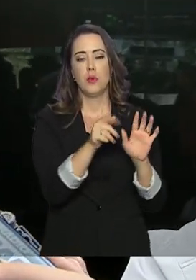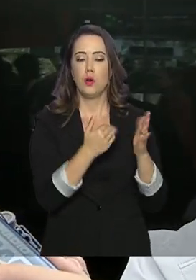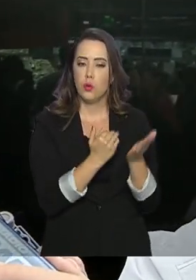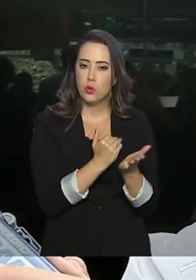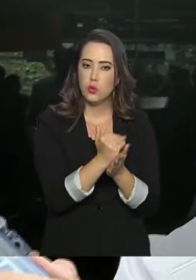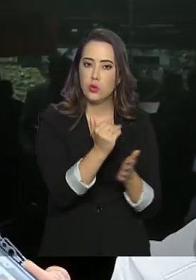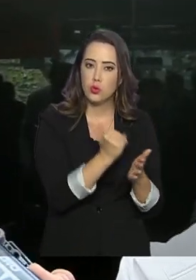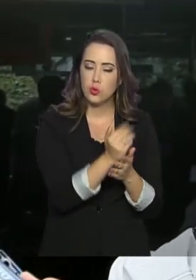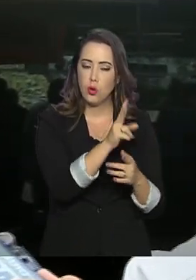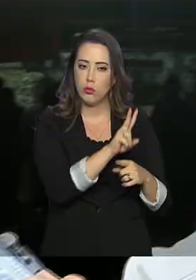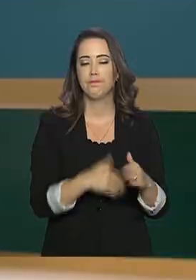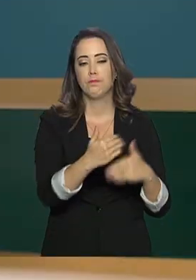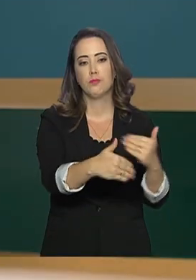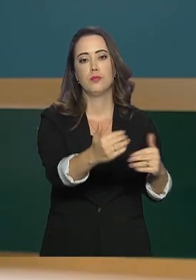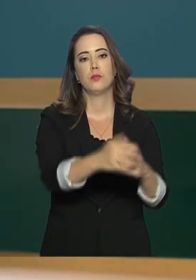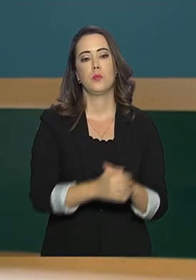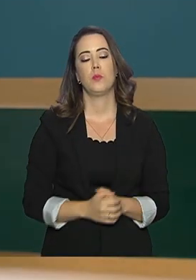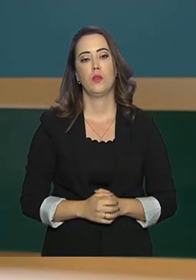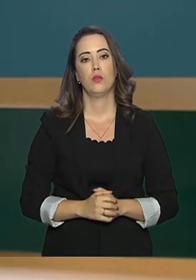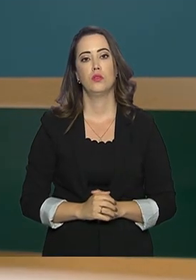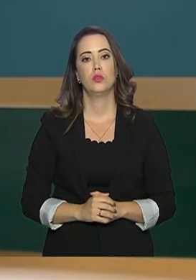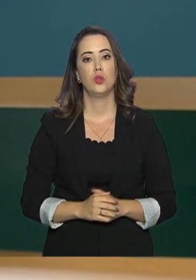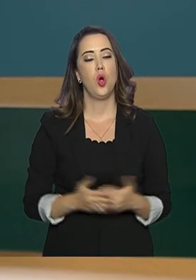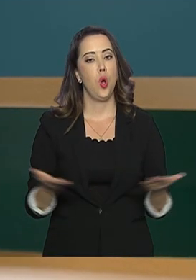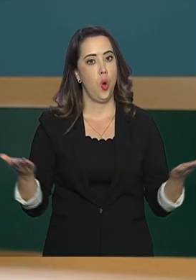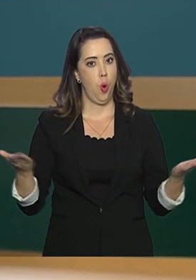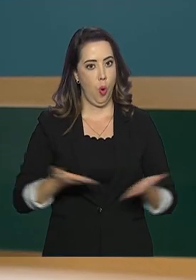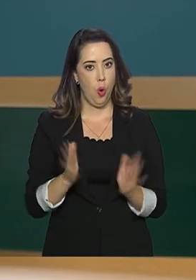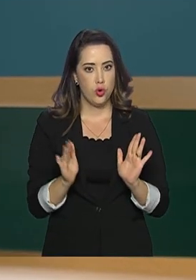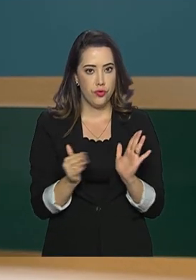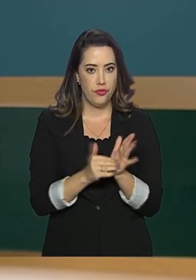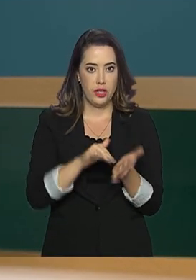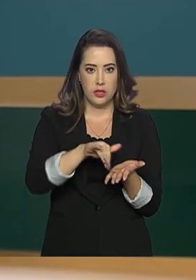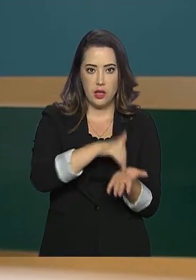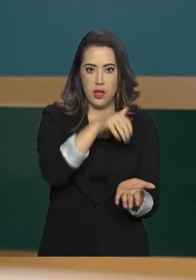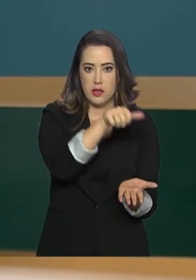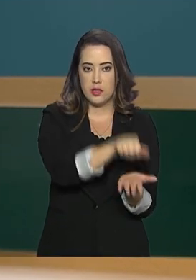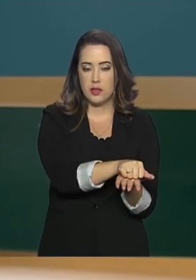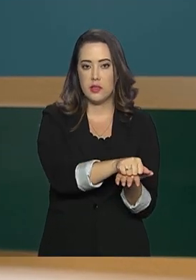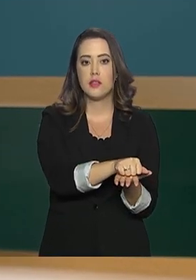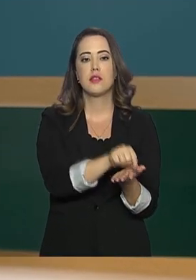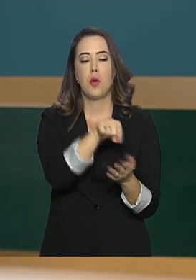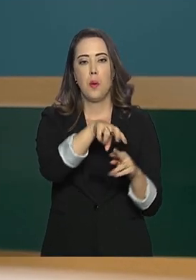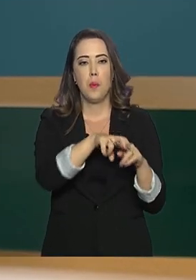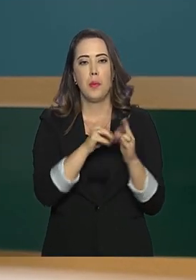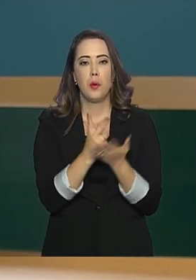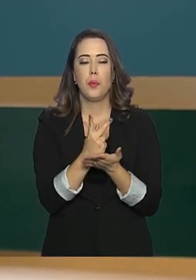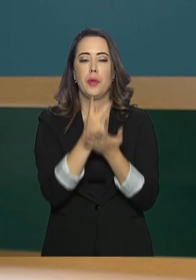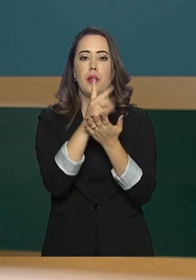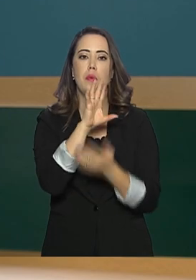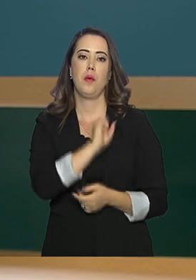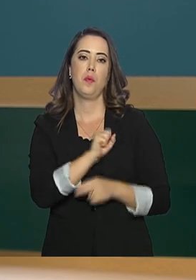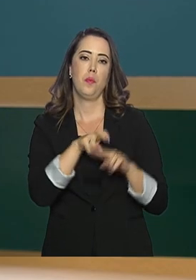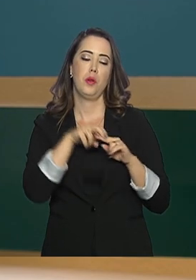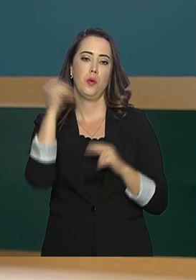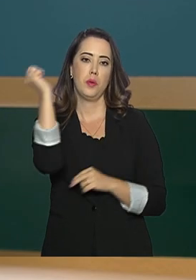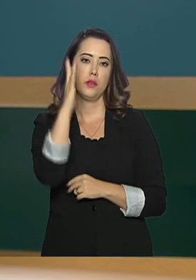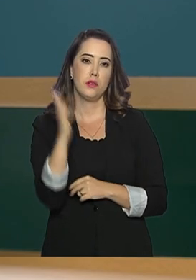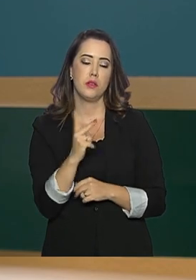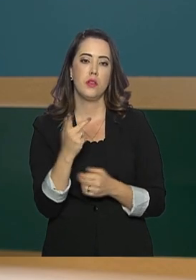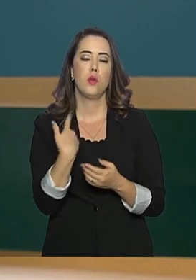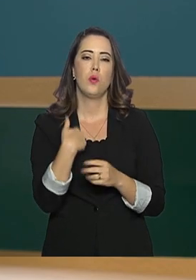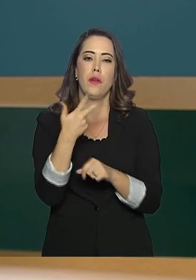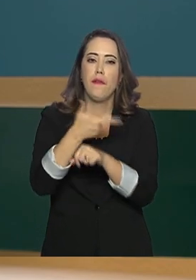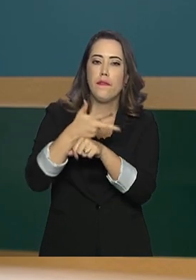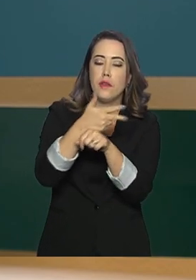de fundo incentivado ao longo do tempo. Terminam hoje as inscrições para o prêmio Amor pelo Brasil, que vai selecionar vídeos produzidos por